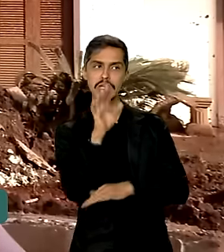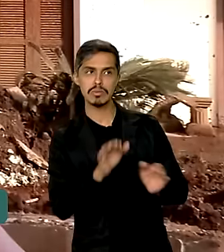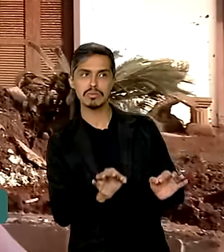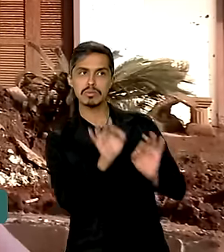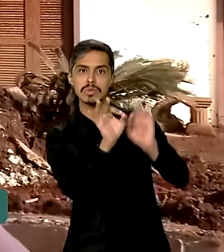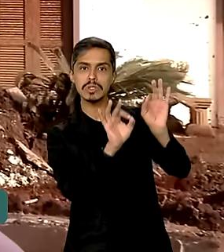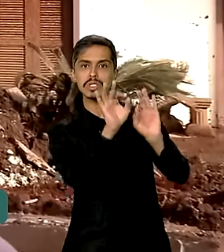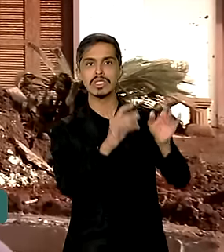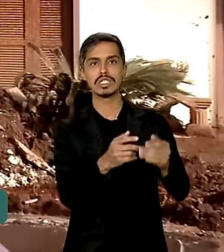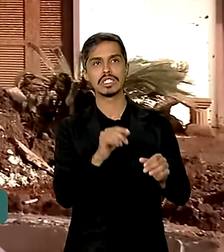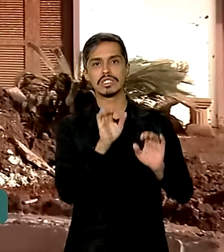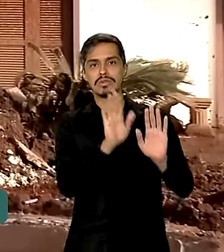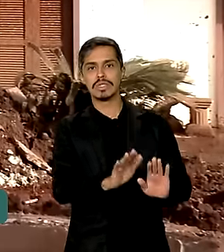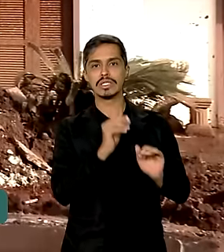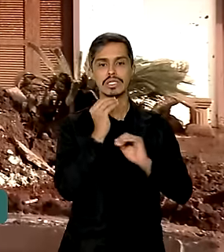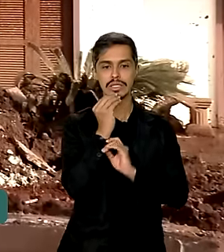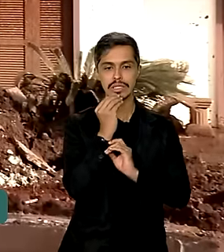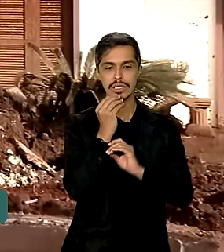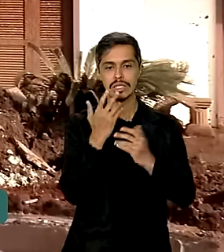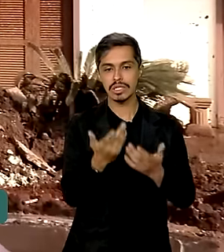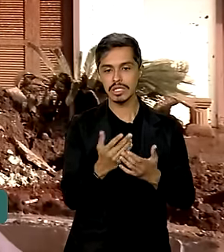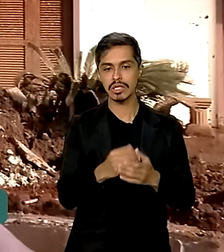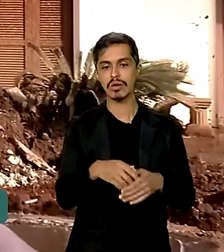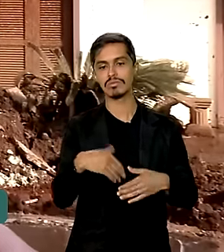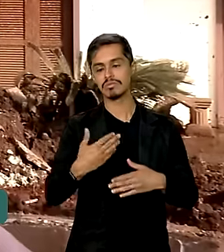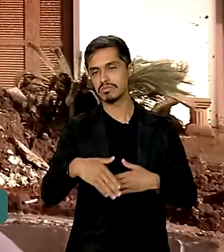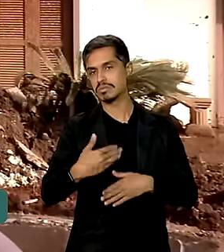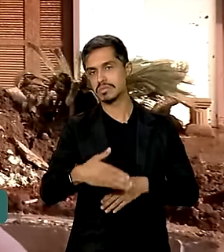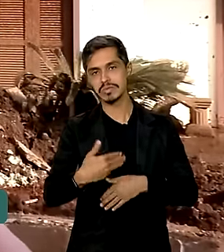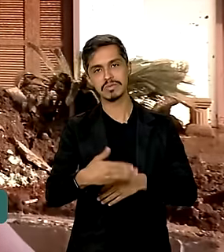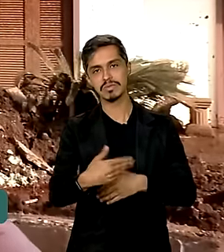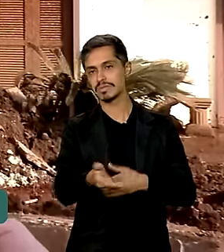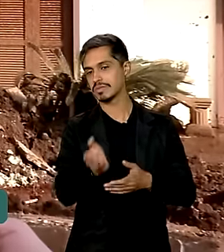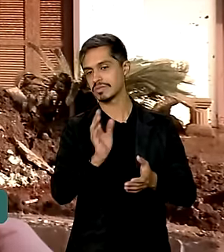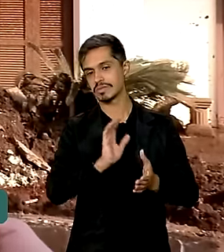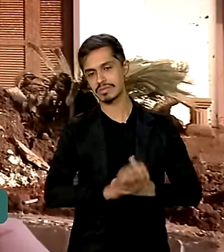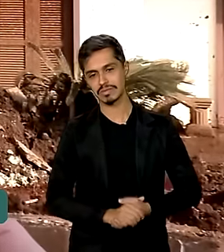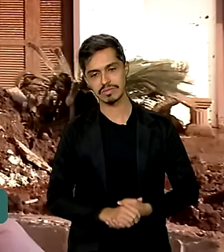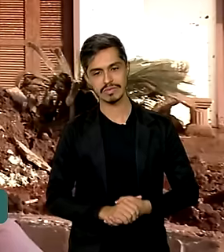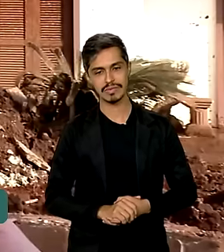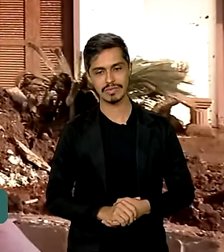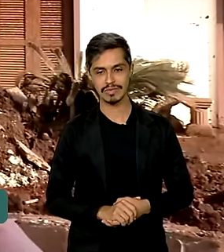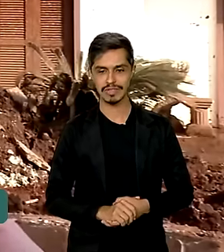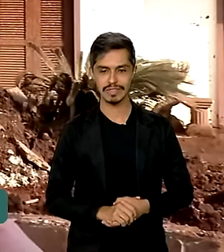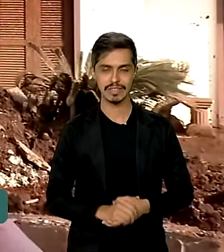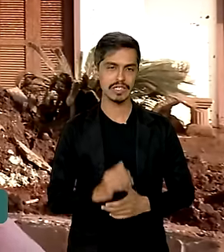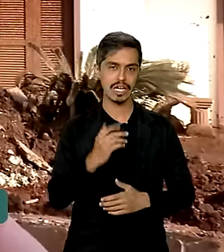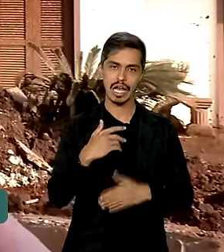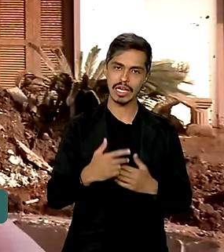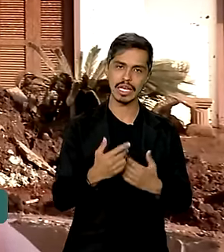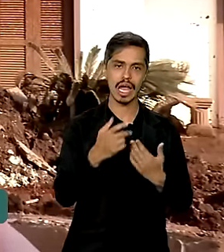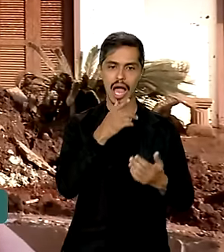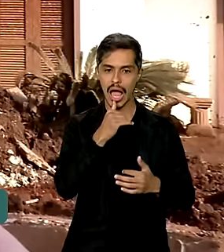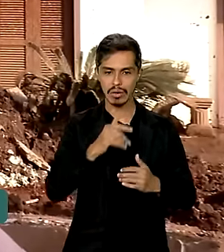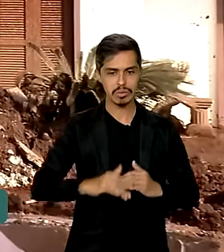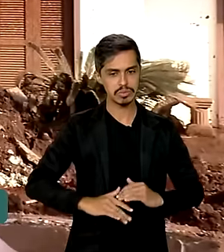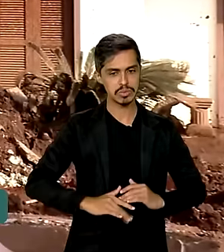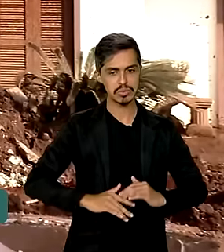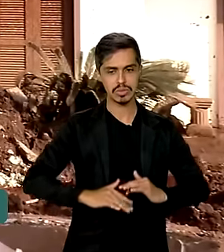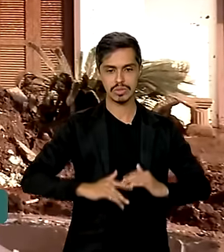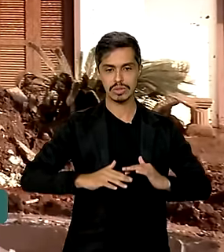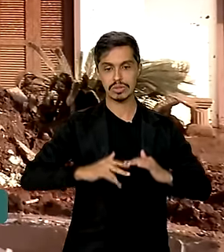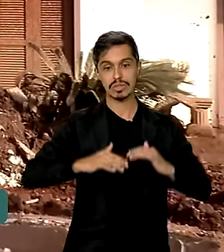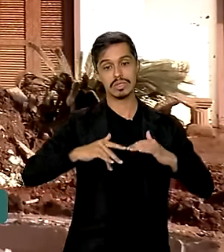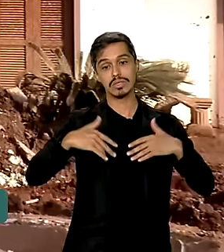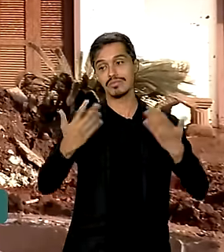veio, o bicho começou a pegar e foi, foi, foi, né? E foi aumentando, aumentando. E